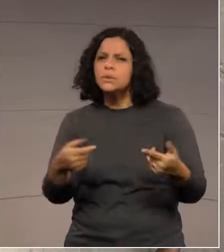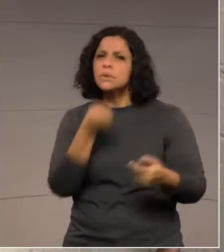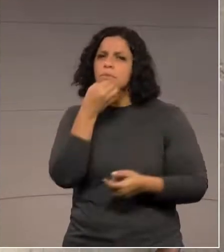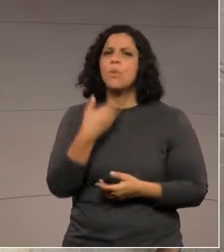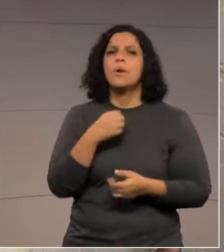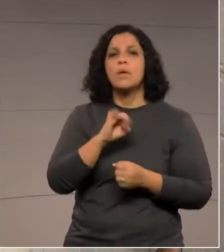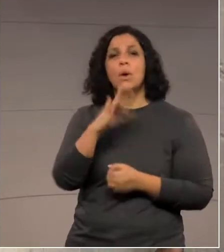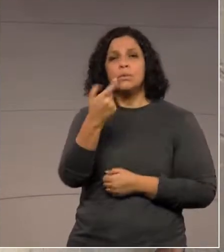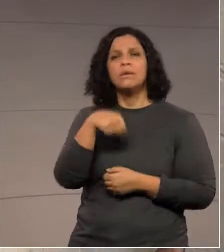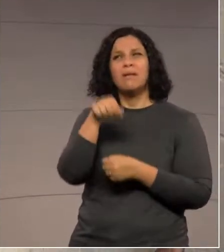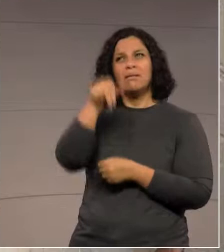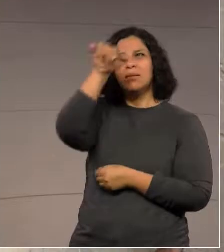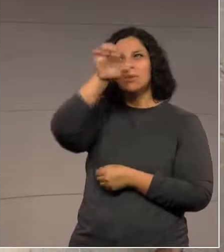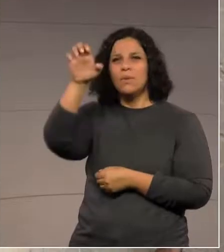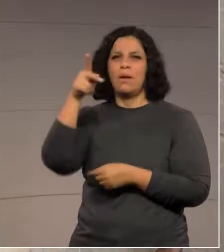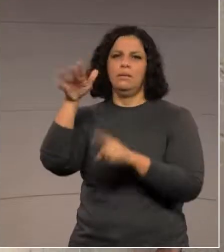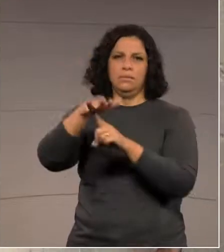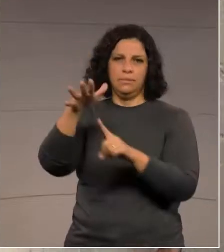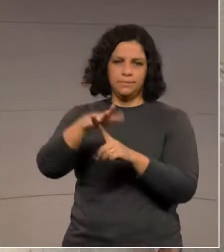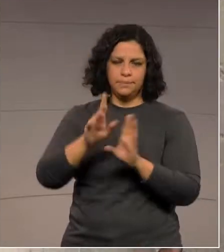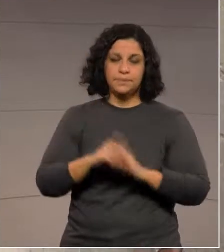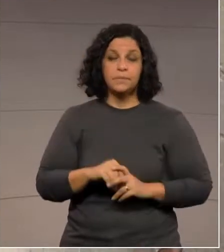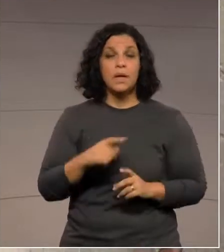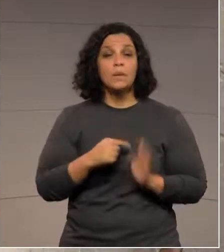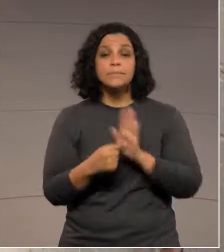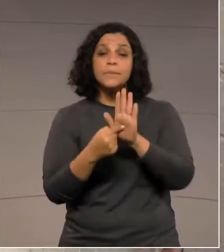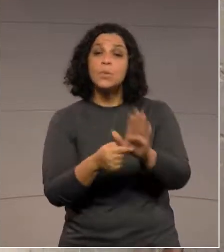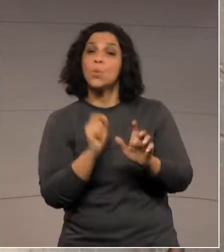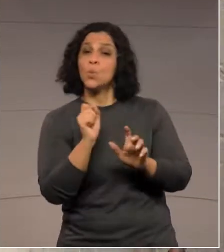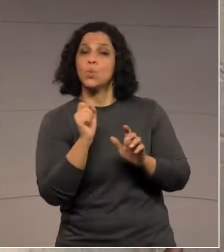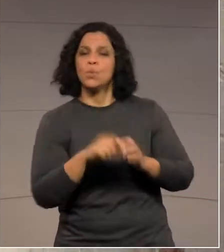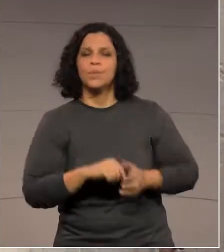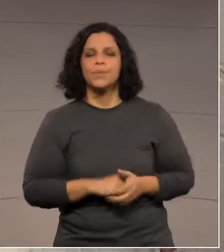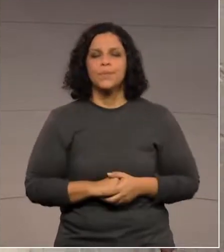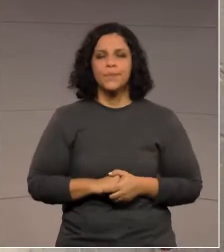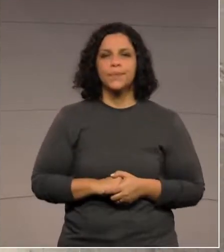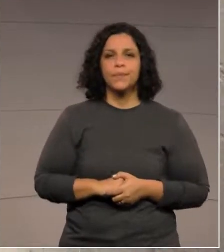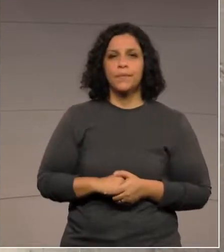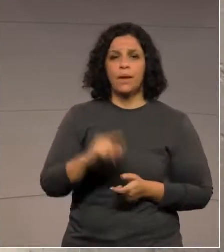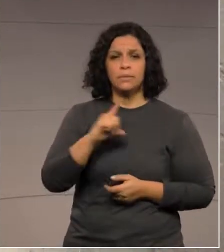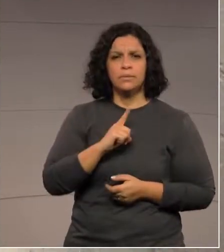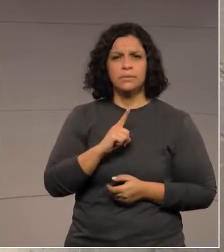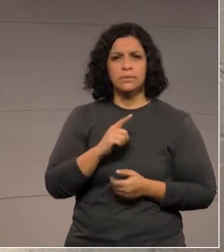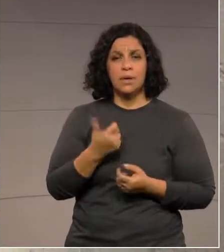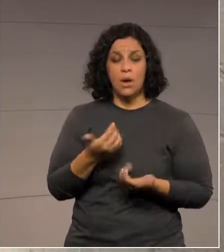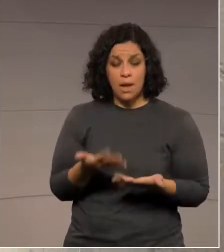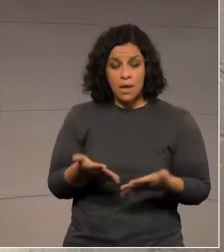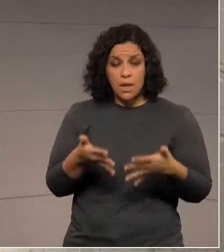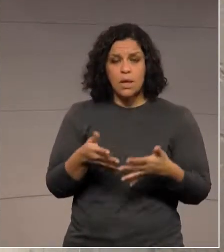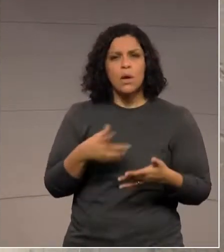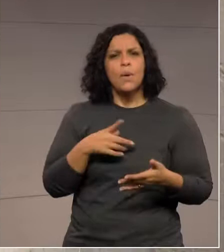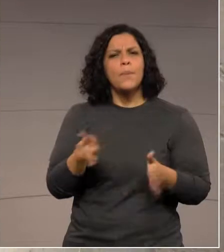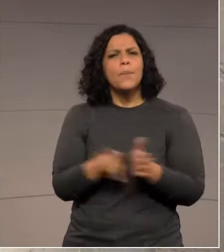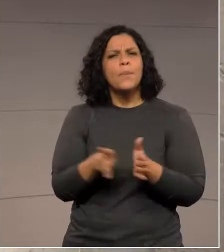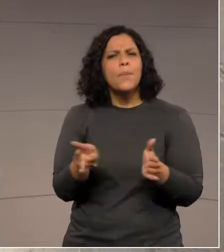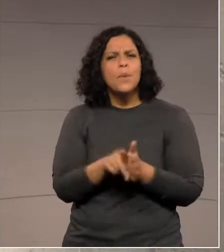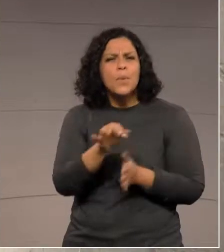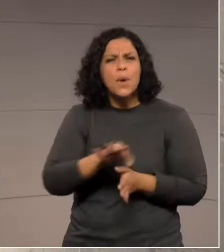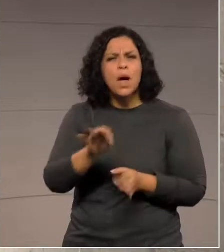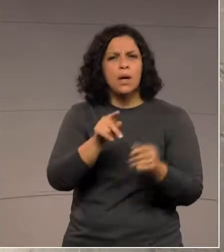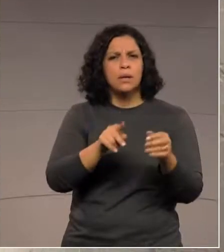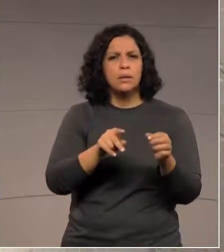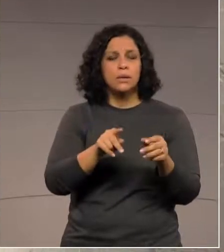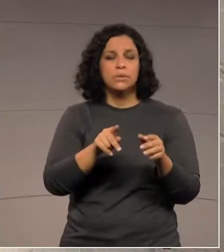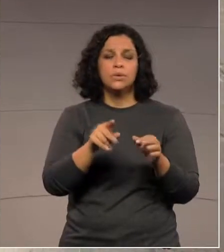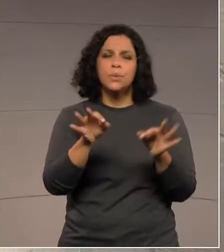acontecendo na nossa região noroeste. Quero destacar um deles, que foi a inclusão no programa dos projetos